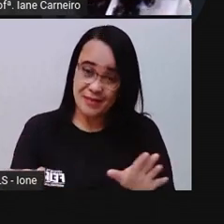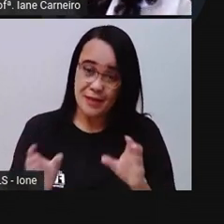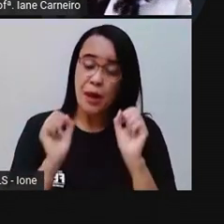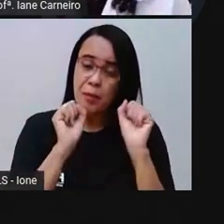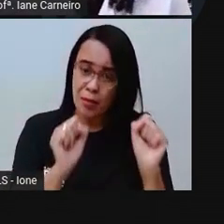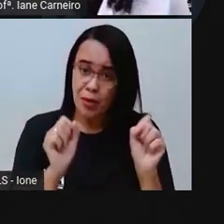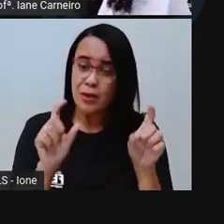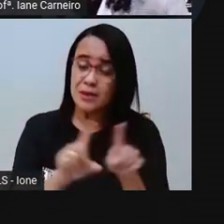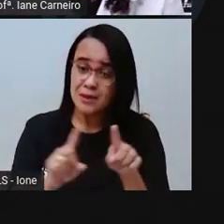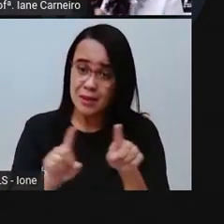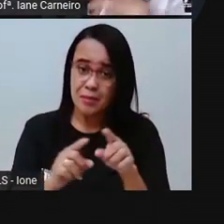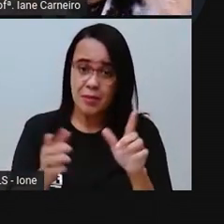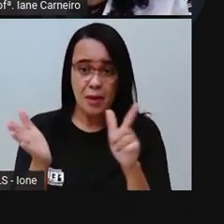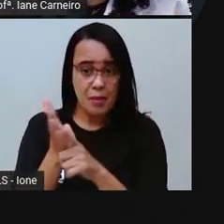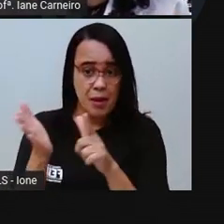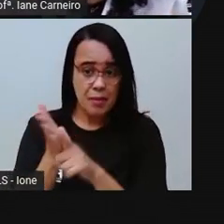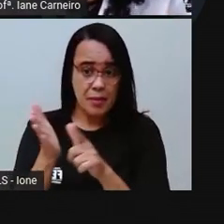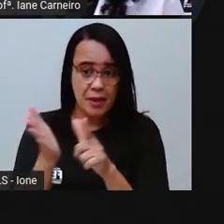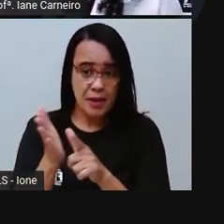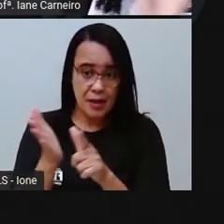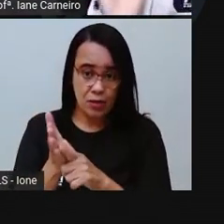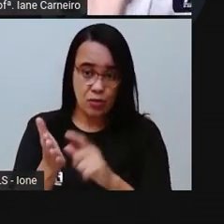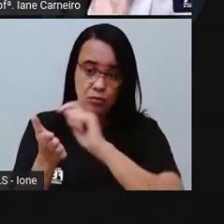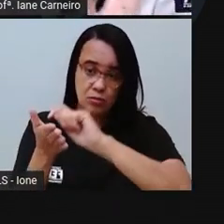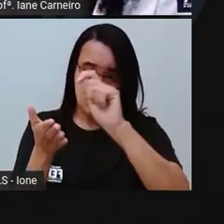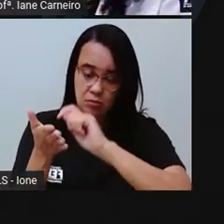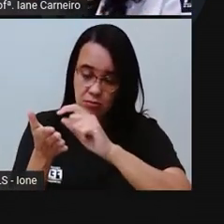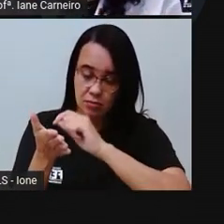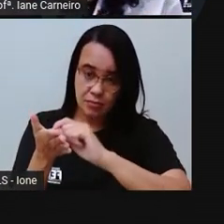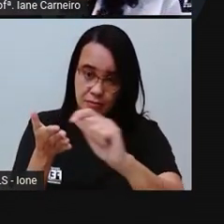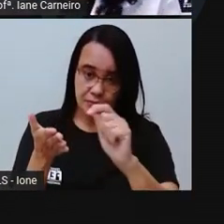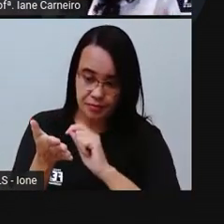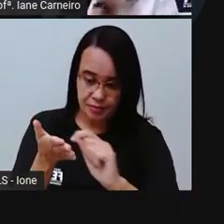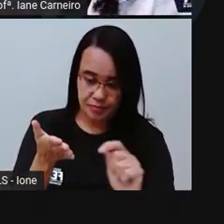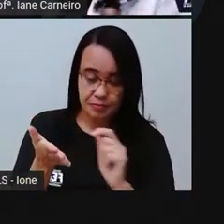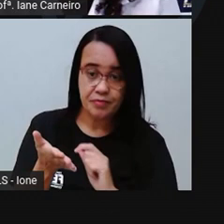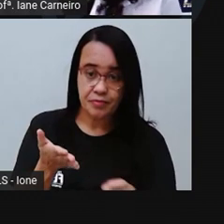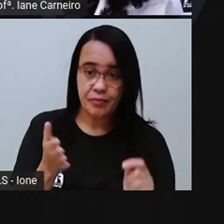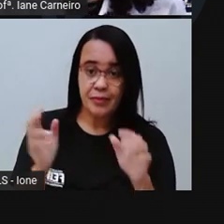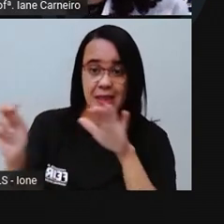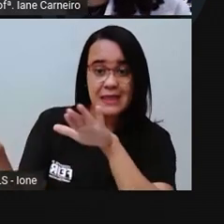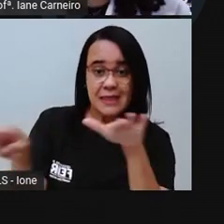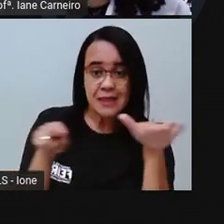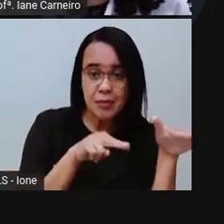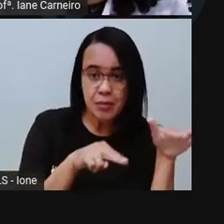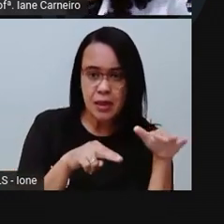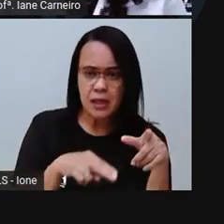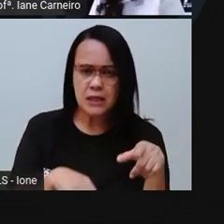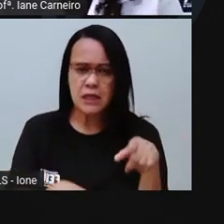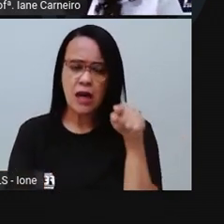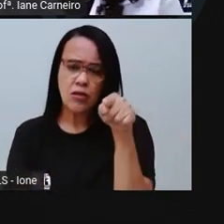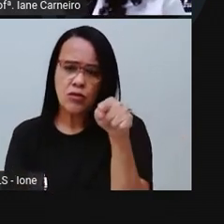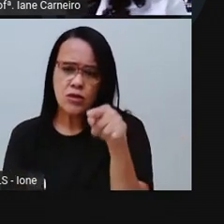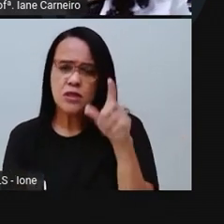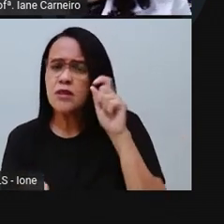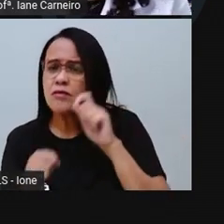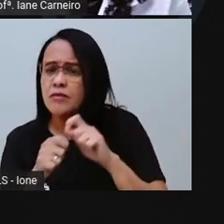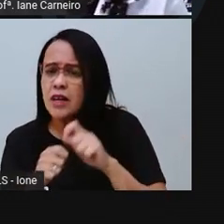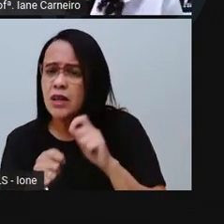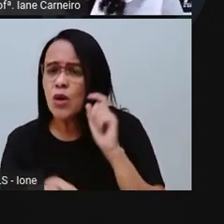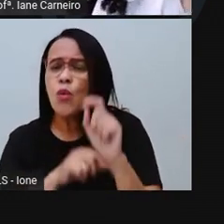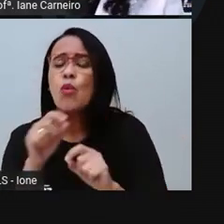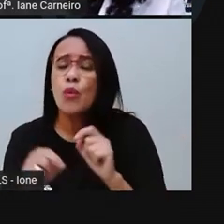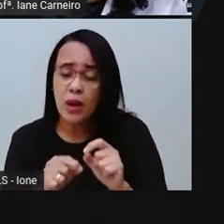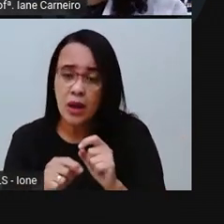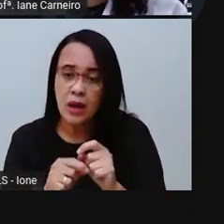folha de caderno mesmo, numa folha de papel ofício, colocar cada dia da semana e colocar o que vocês vão fazendo, né? Então, vocês podem, ó,